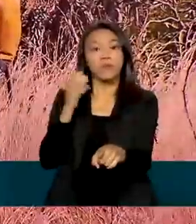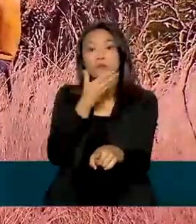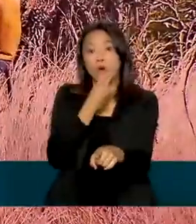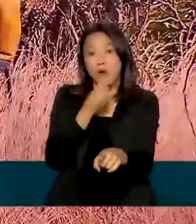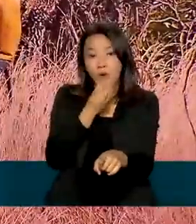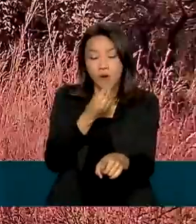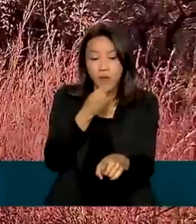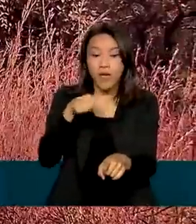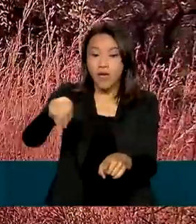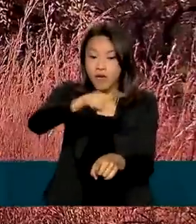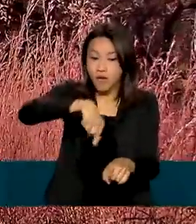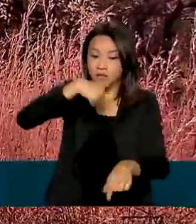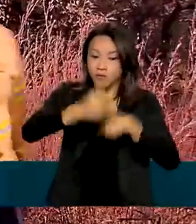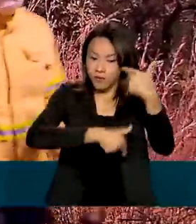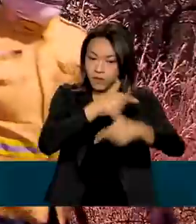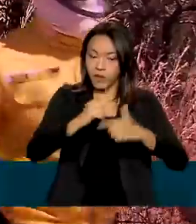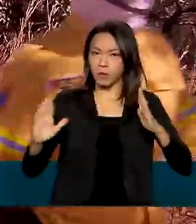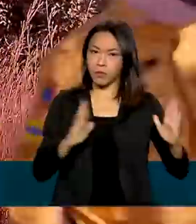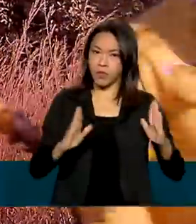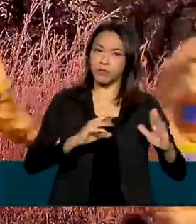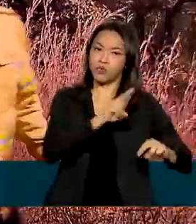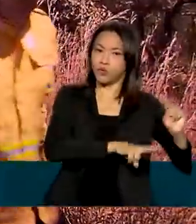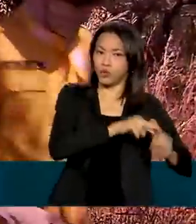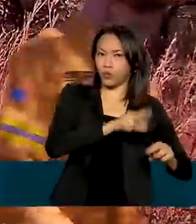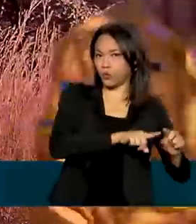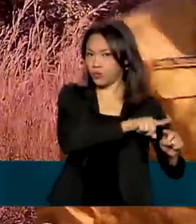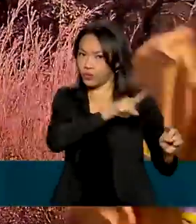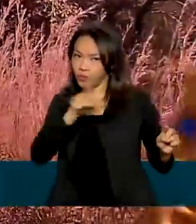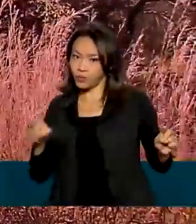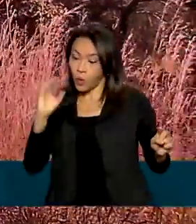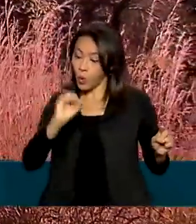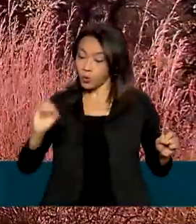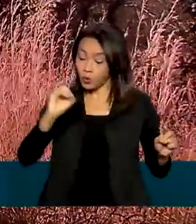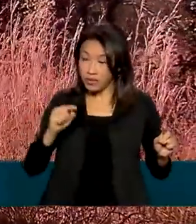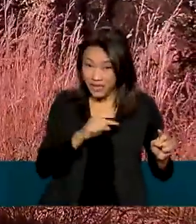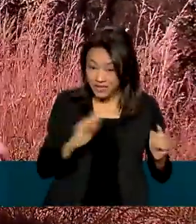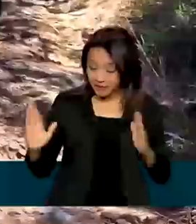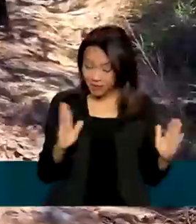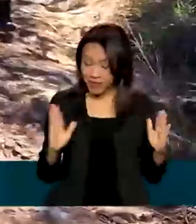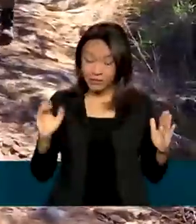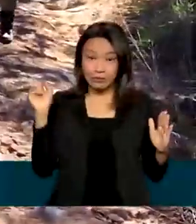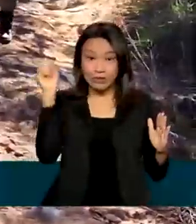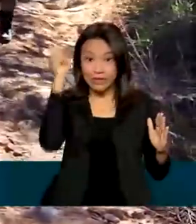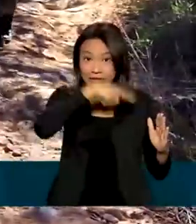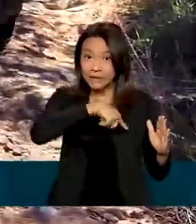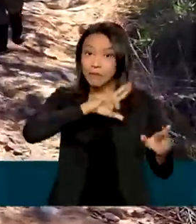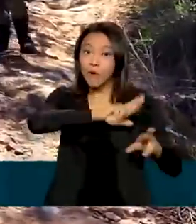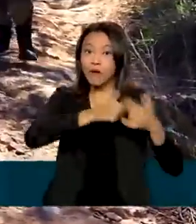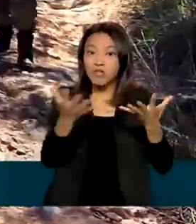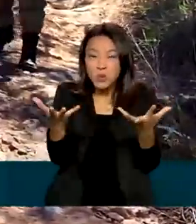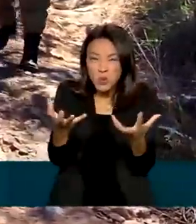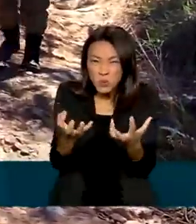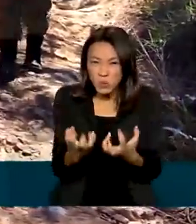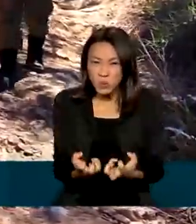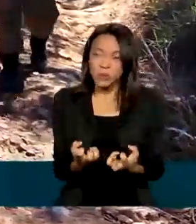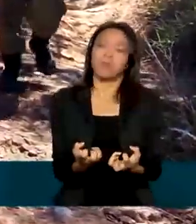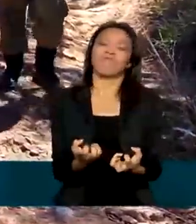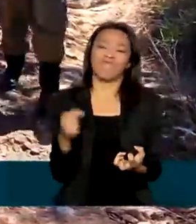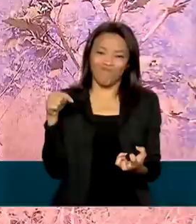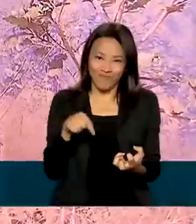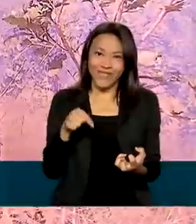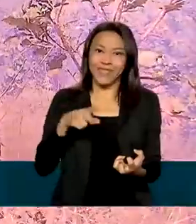Eles vão atuar entre junho e outubro, período considerado crítico por causa da seca, quando são